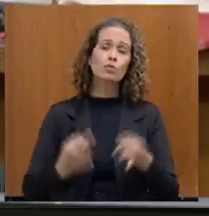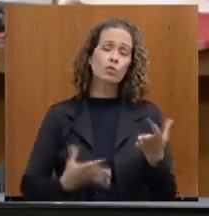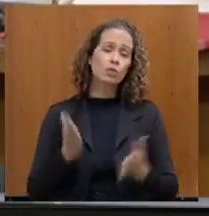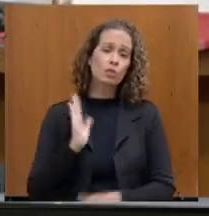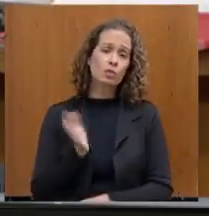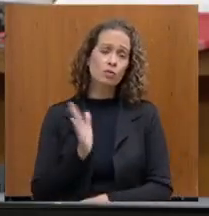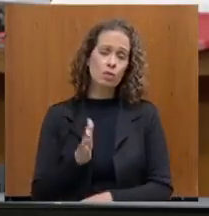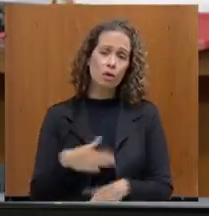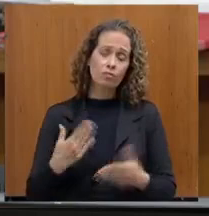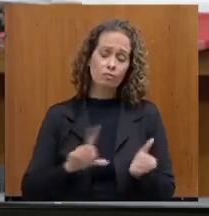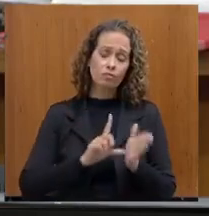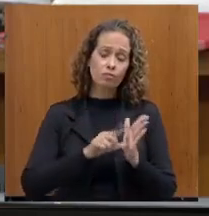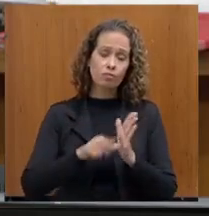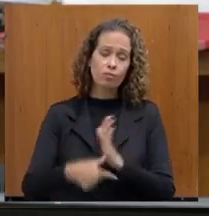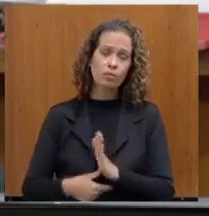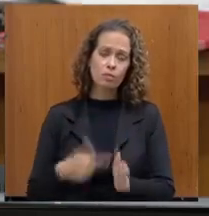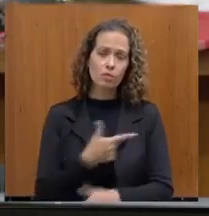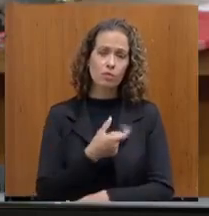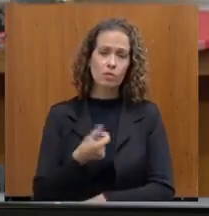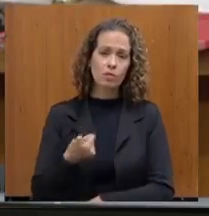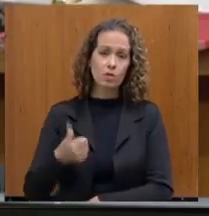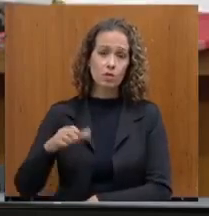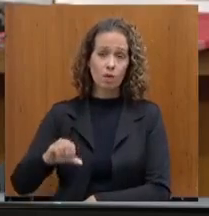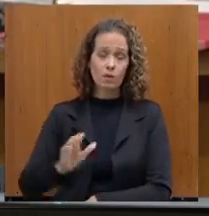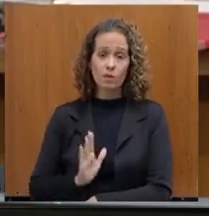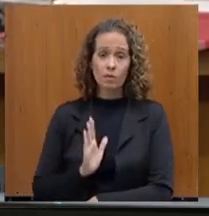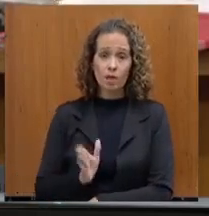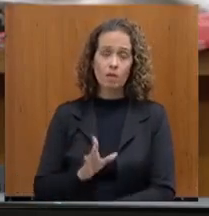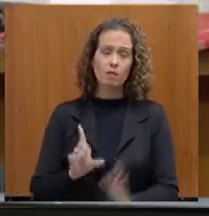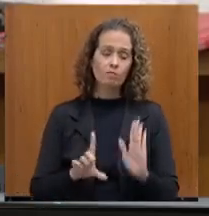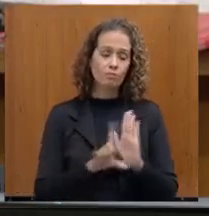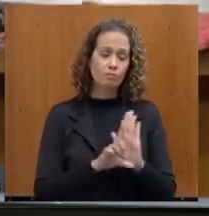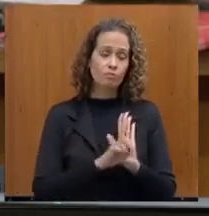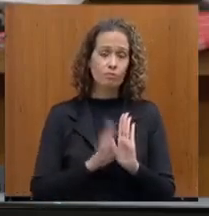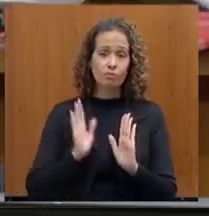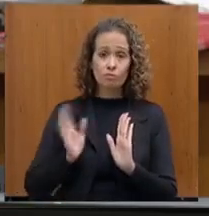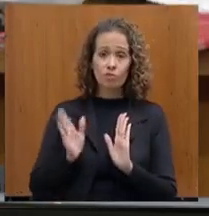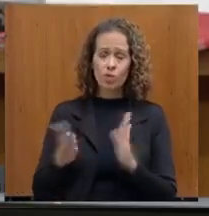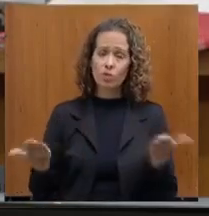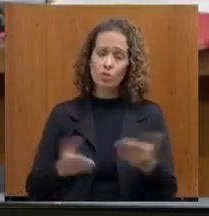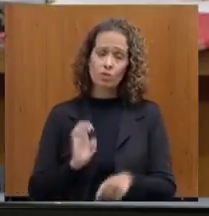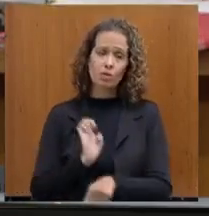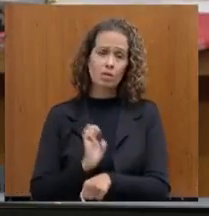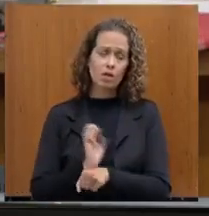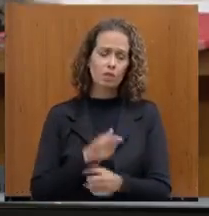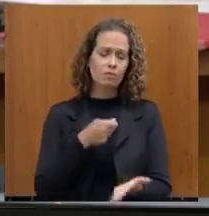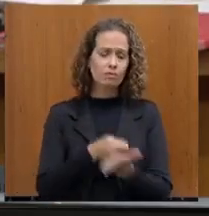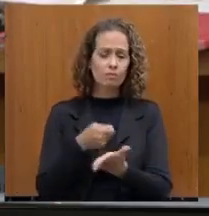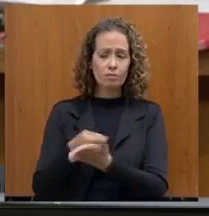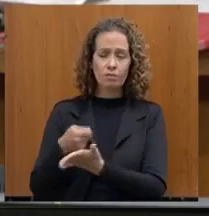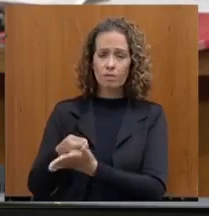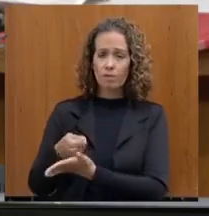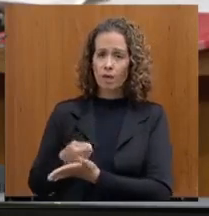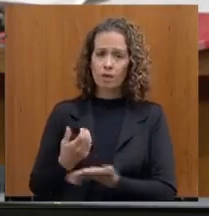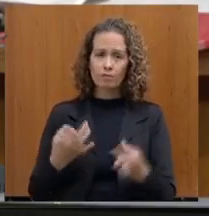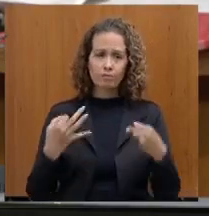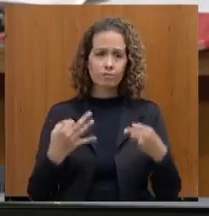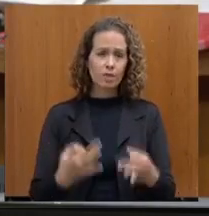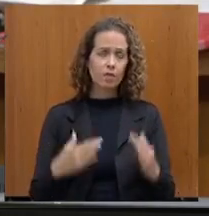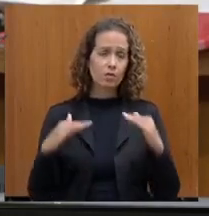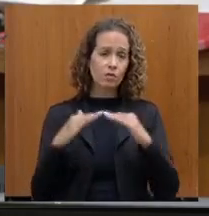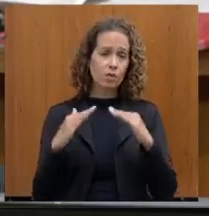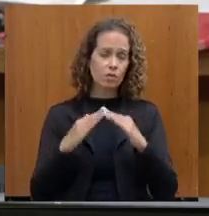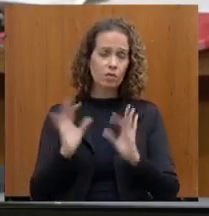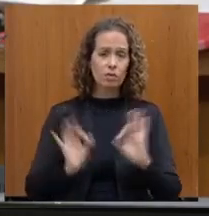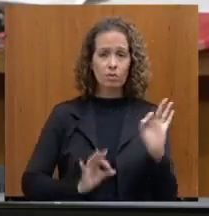estavam atrasados em 2019, nós regularizamos, e hoje o Estado está fazendo os seus pagamentos de precatórios de acordo com o